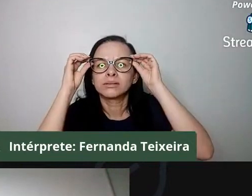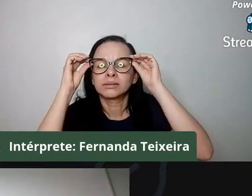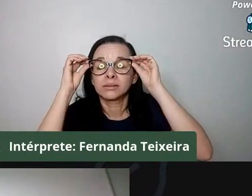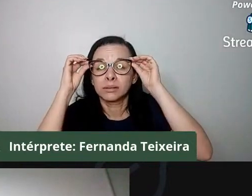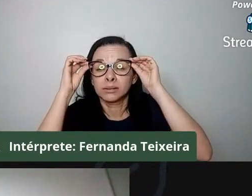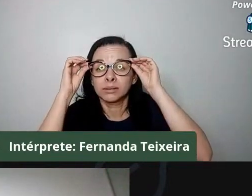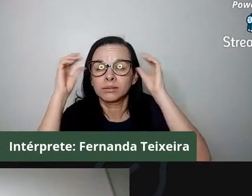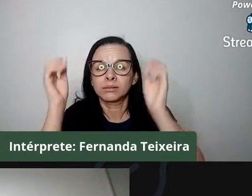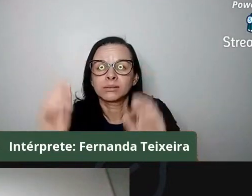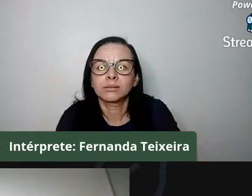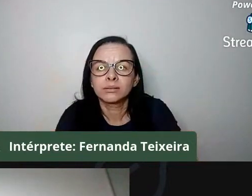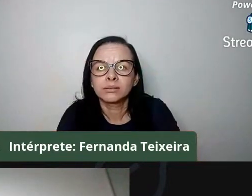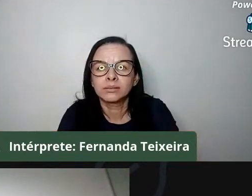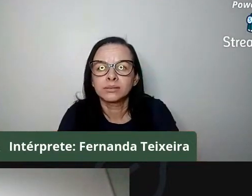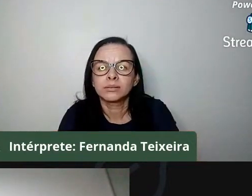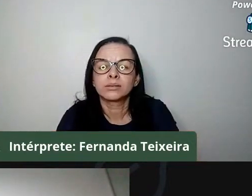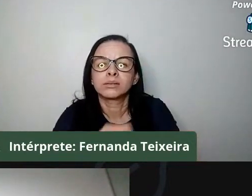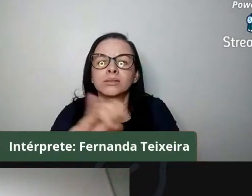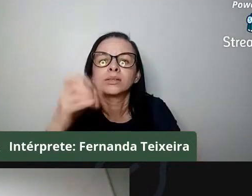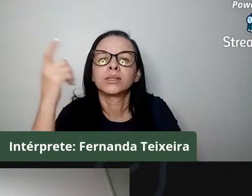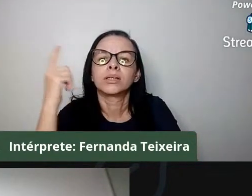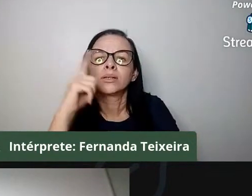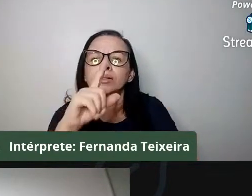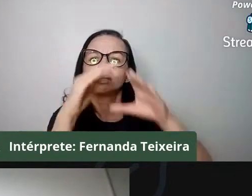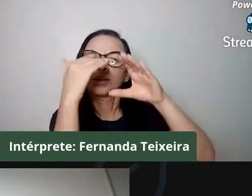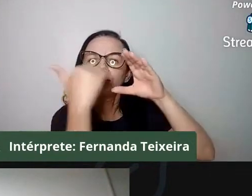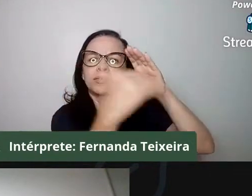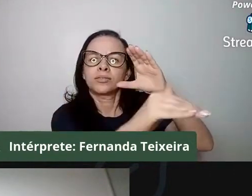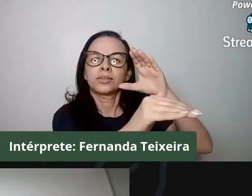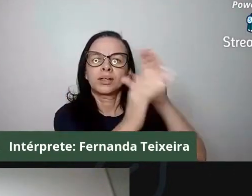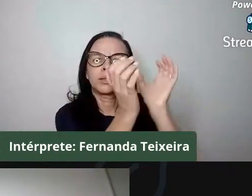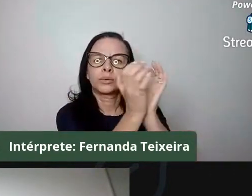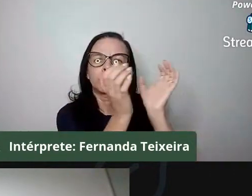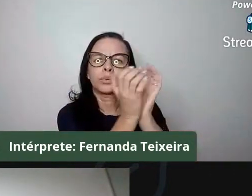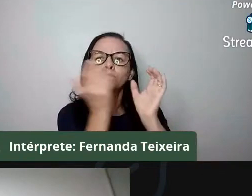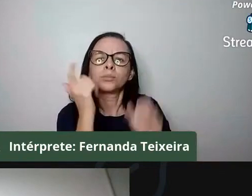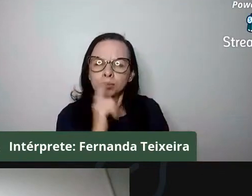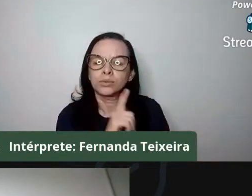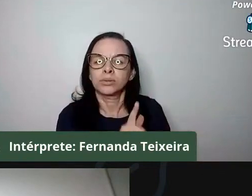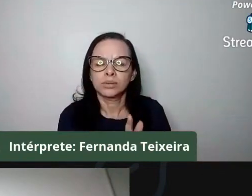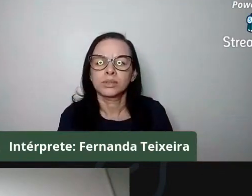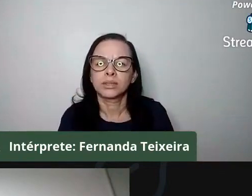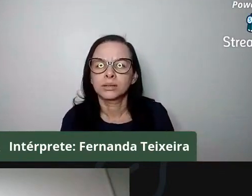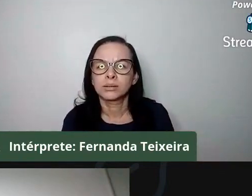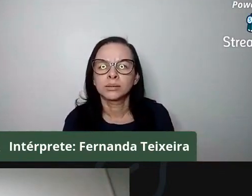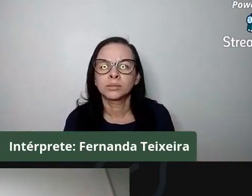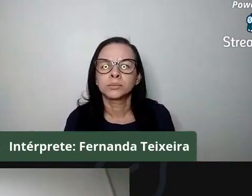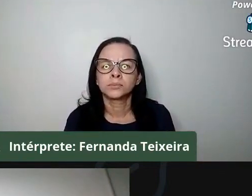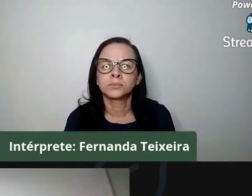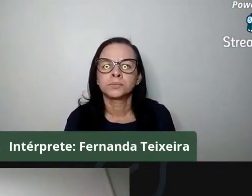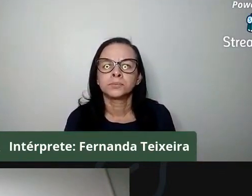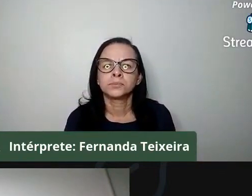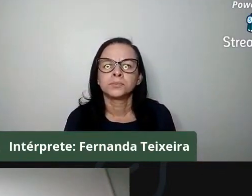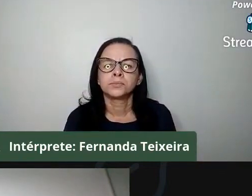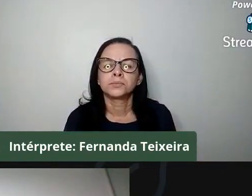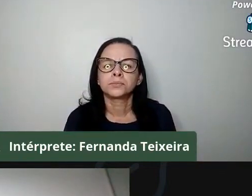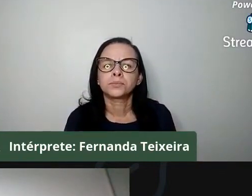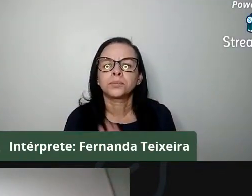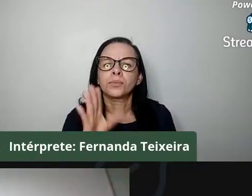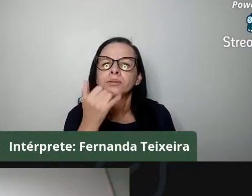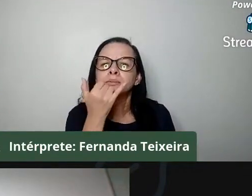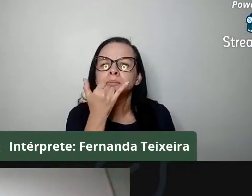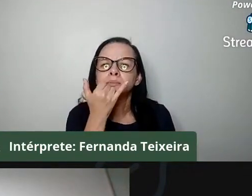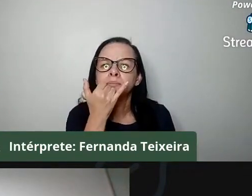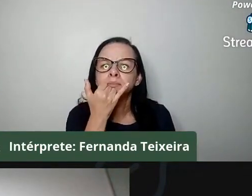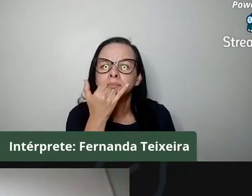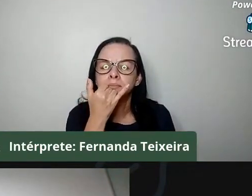enviar para o grupo ou enviar para a Joalã, para a Joalã botar no grupo, eu consigo enviar. Eu já tinha enviado. ela. Tinha colocado. Peço perdão aí